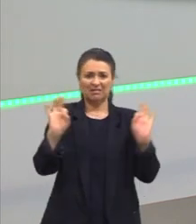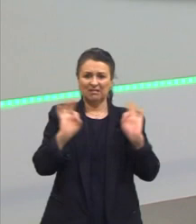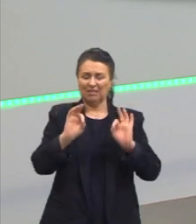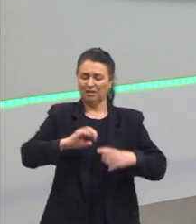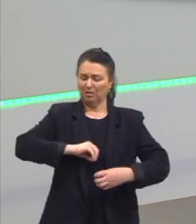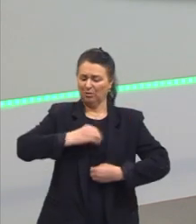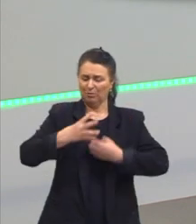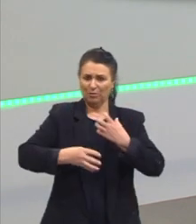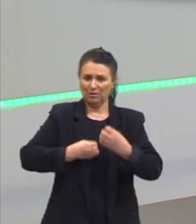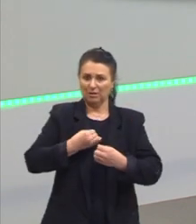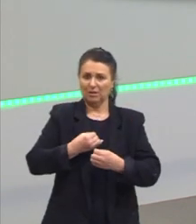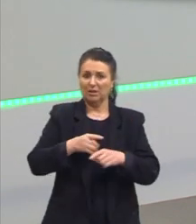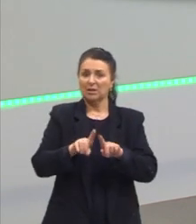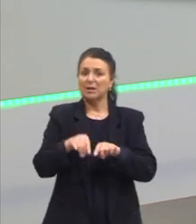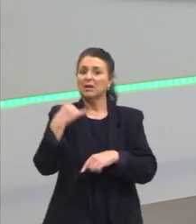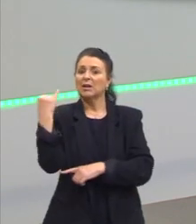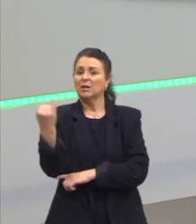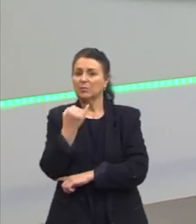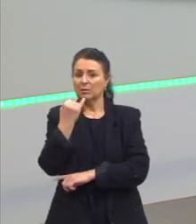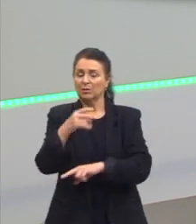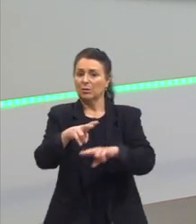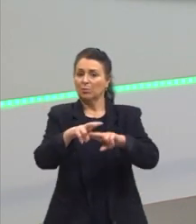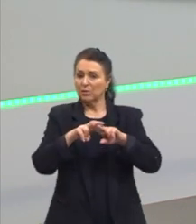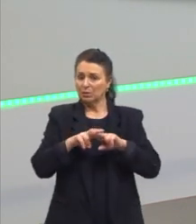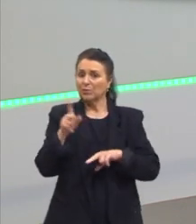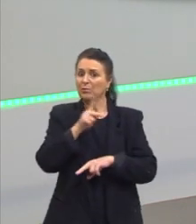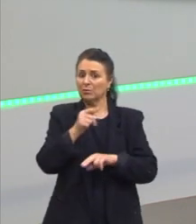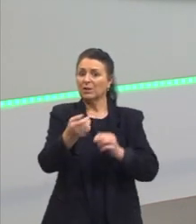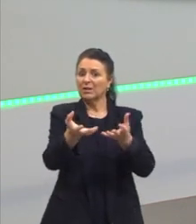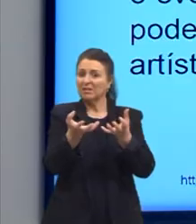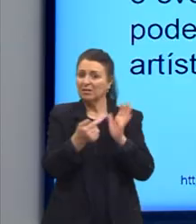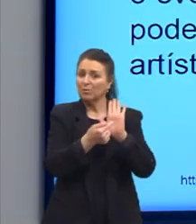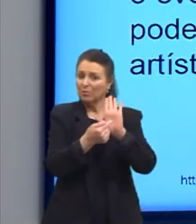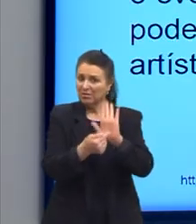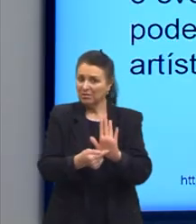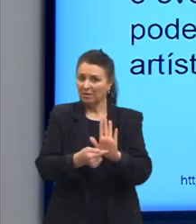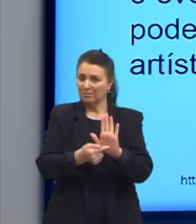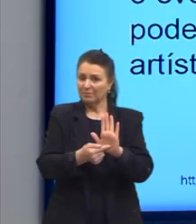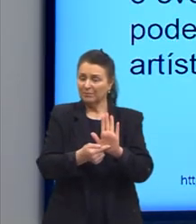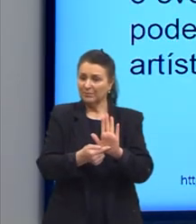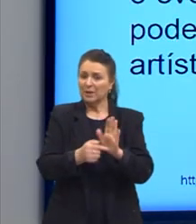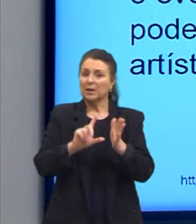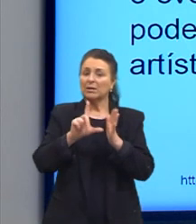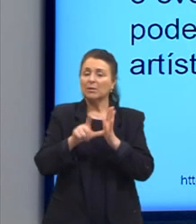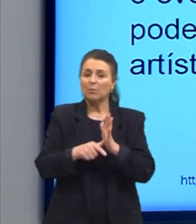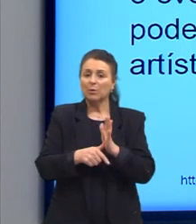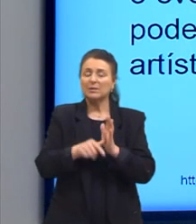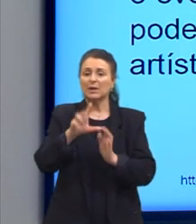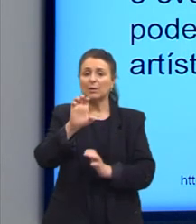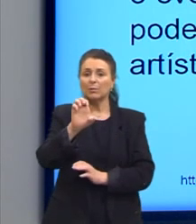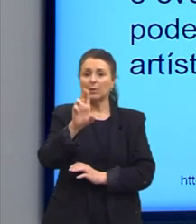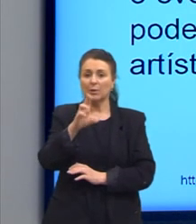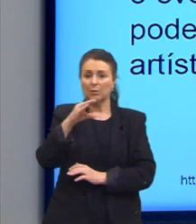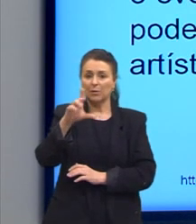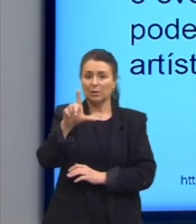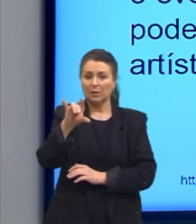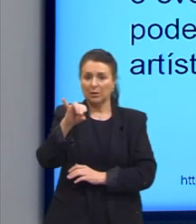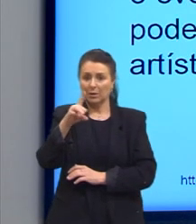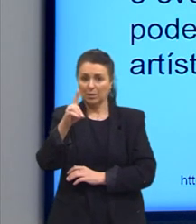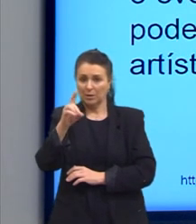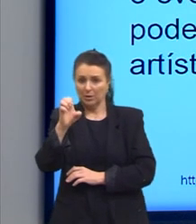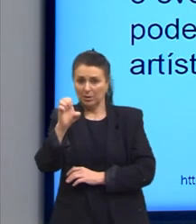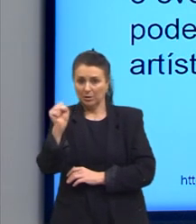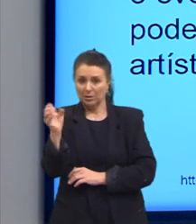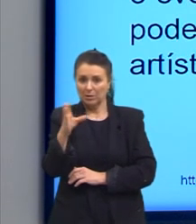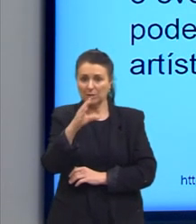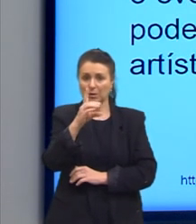poeta bastante importante desse momento, por isso que eu não quis deixá-lo de fora. Depois a gente tem o Euclides da Cunha, que é o escritor dos Sertões.